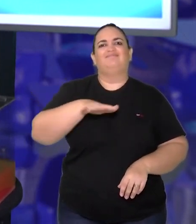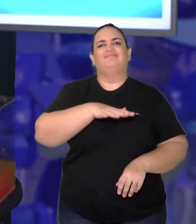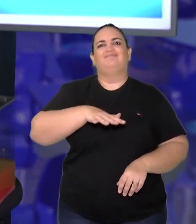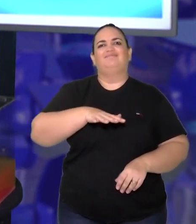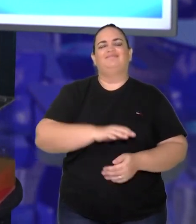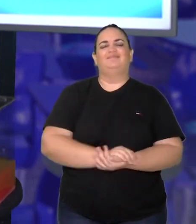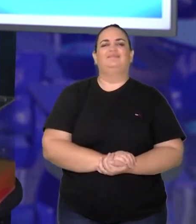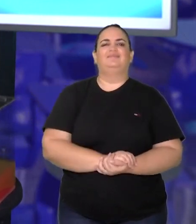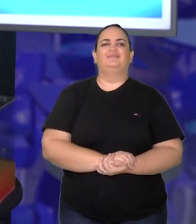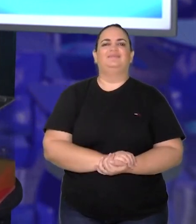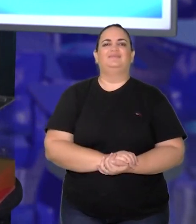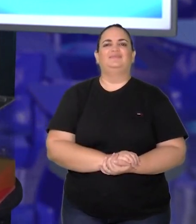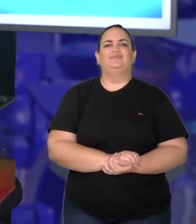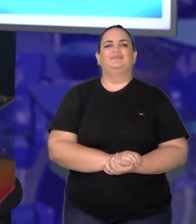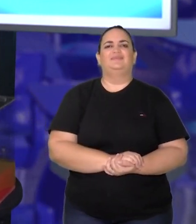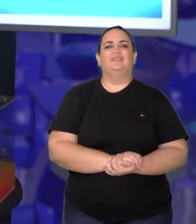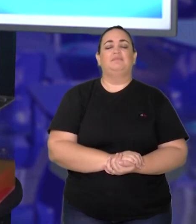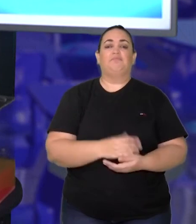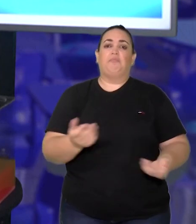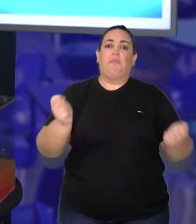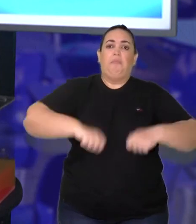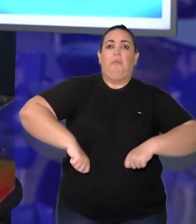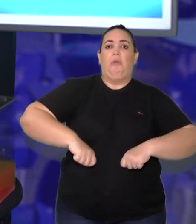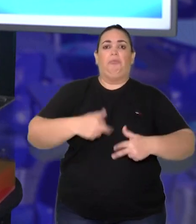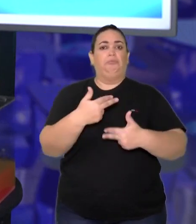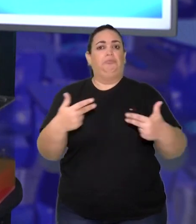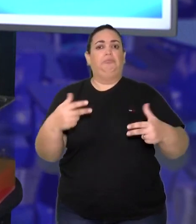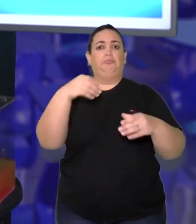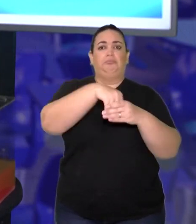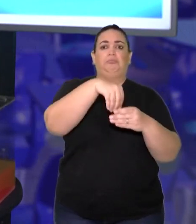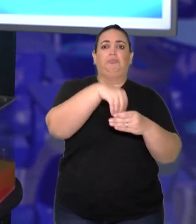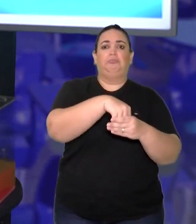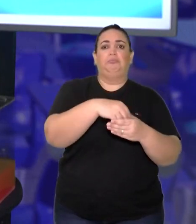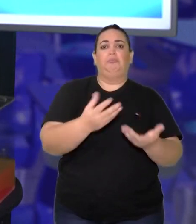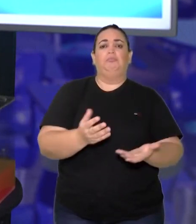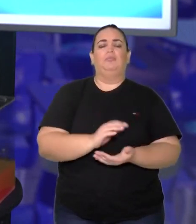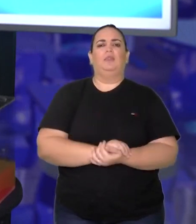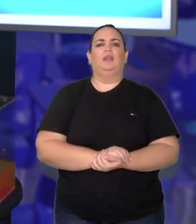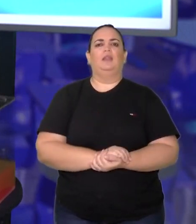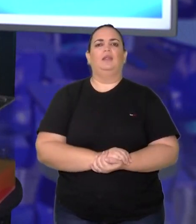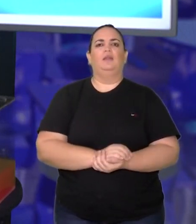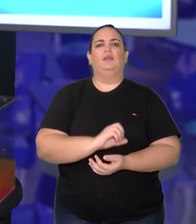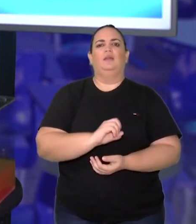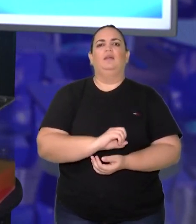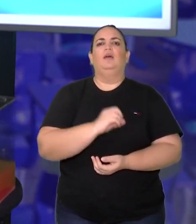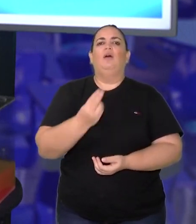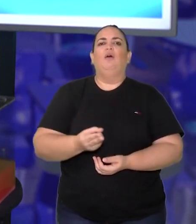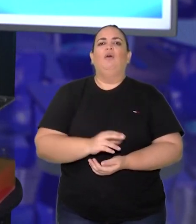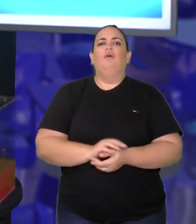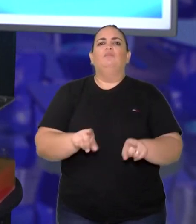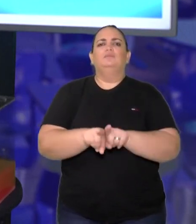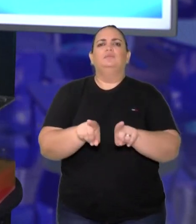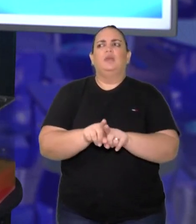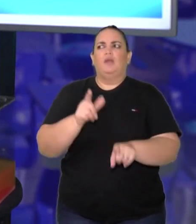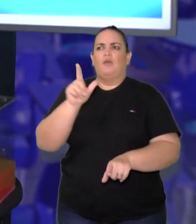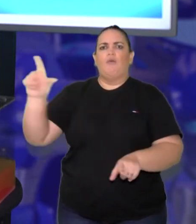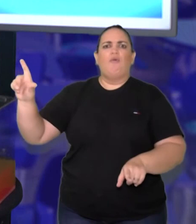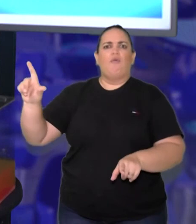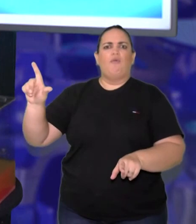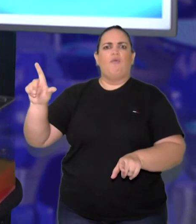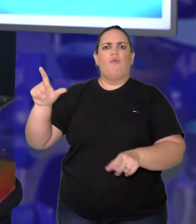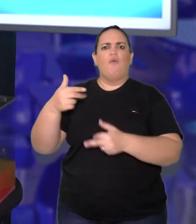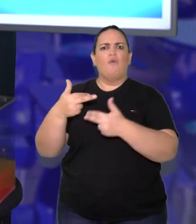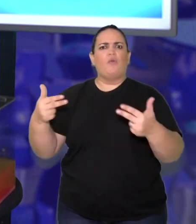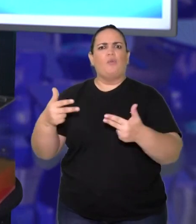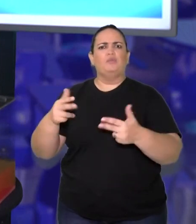volume em algum recipiente, em algum objeto, e dependendo de você associar com outro objeto ou outro corpo,